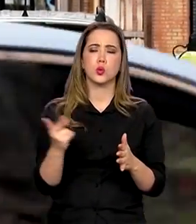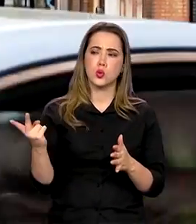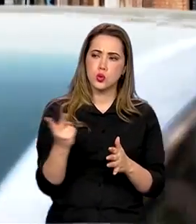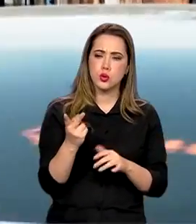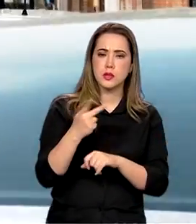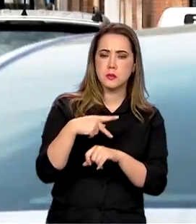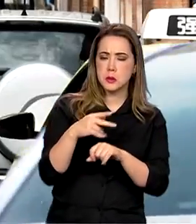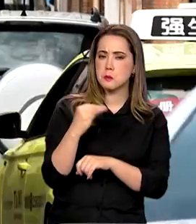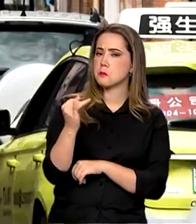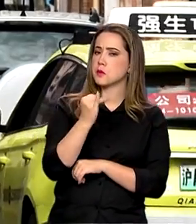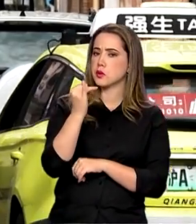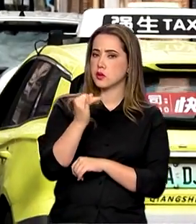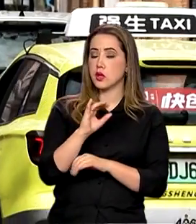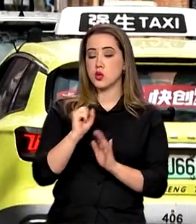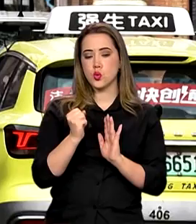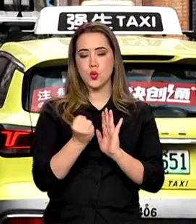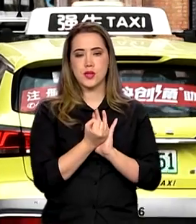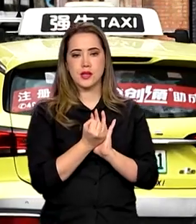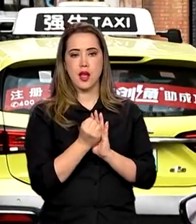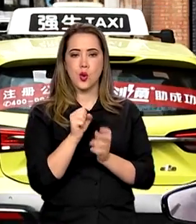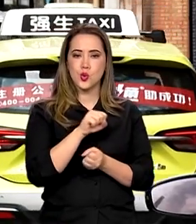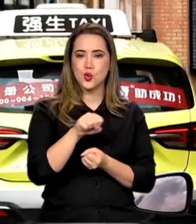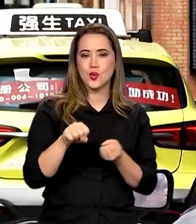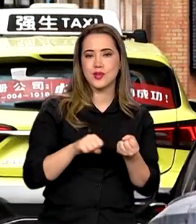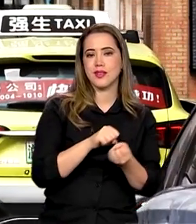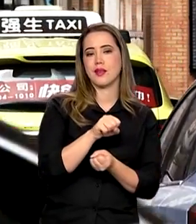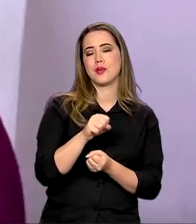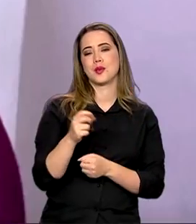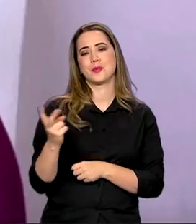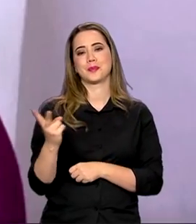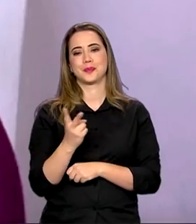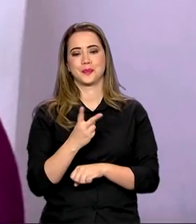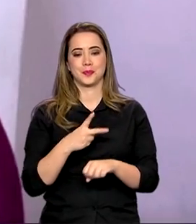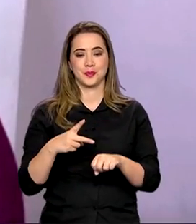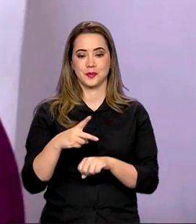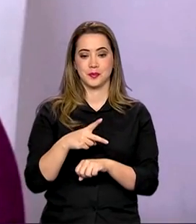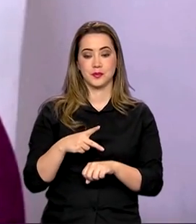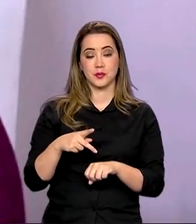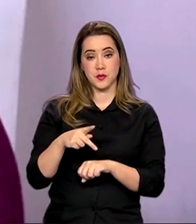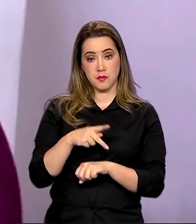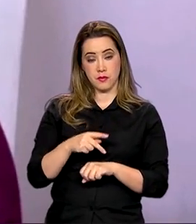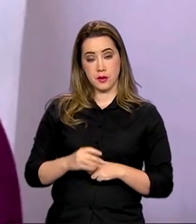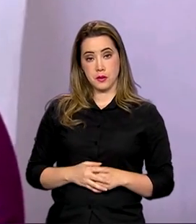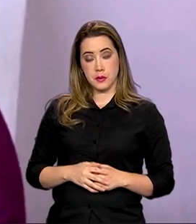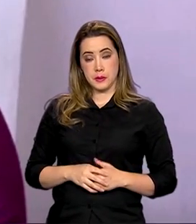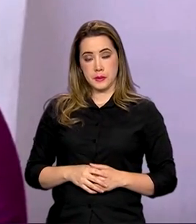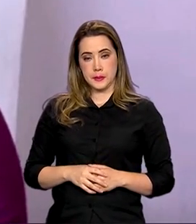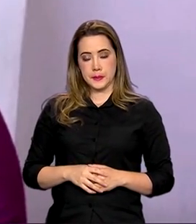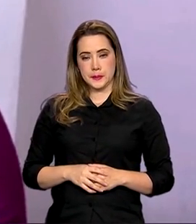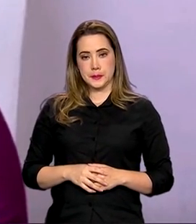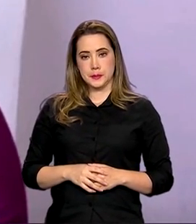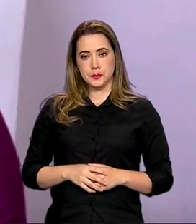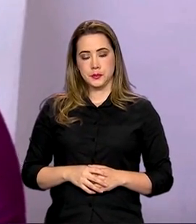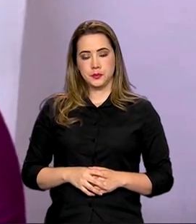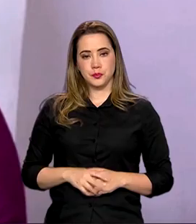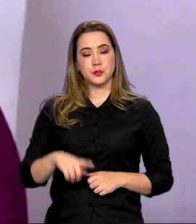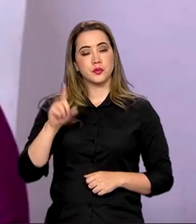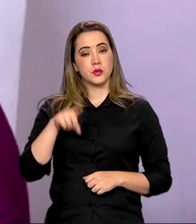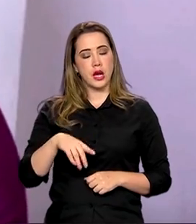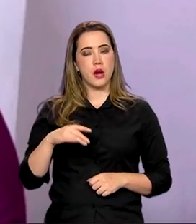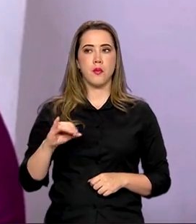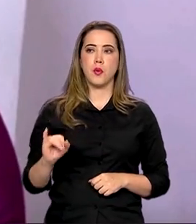negócios com selo sustentável entre os dois países. É uma oportunidade do Brasil